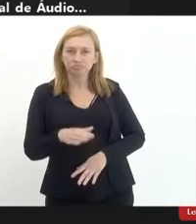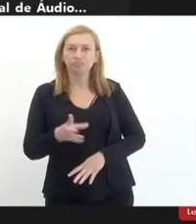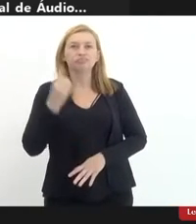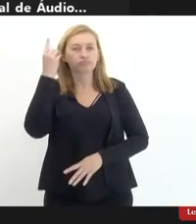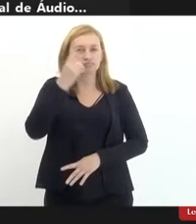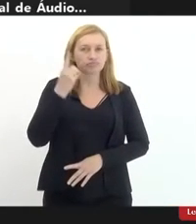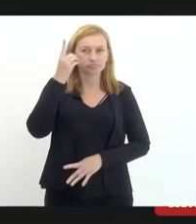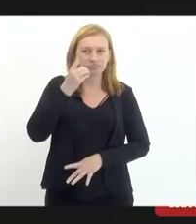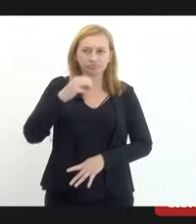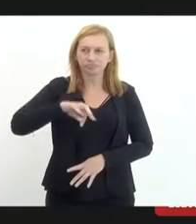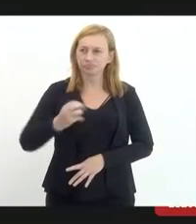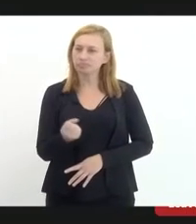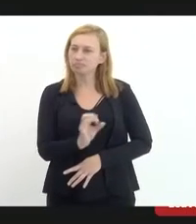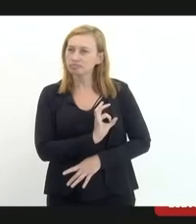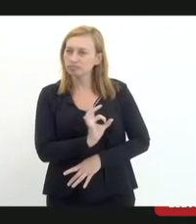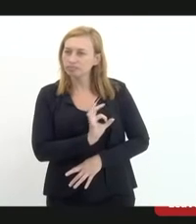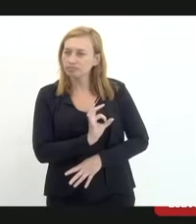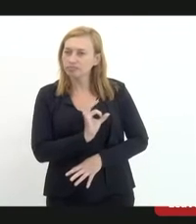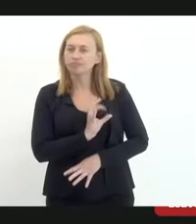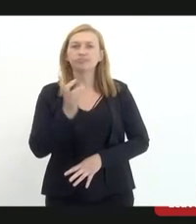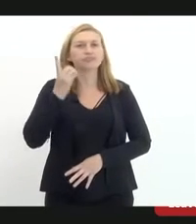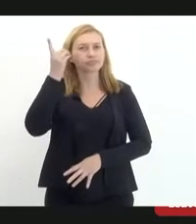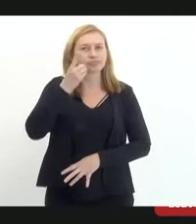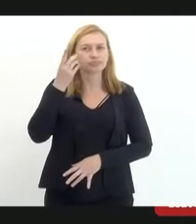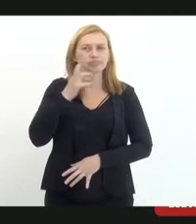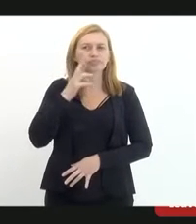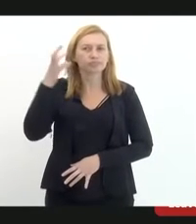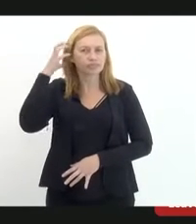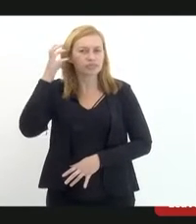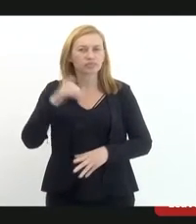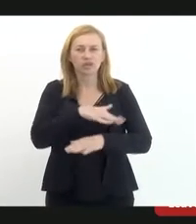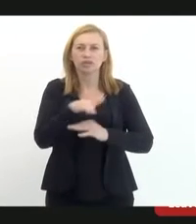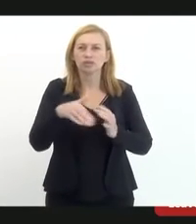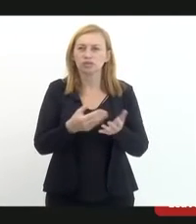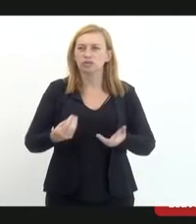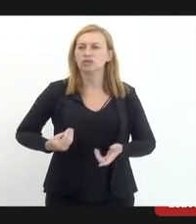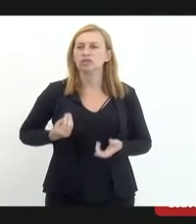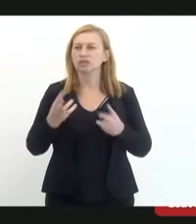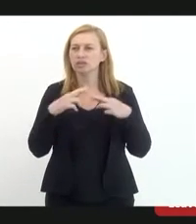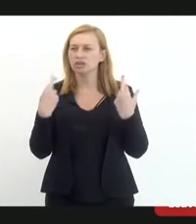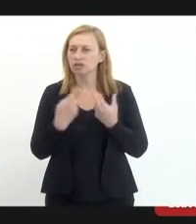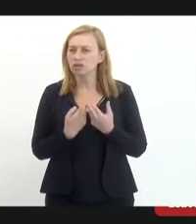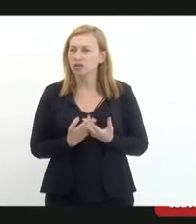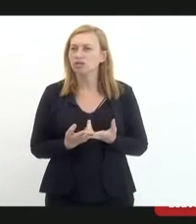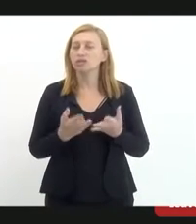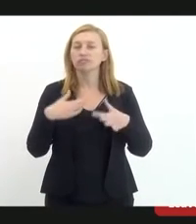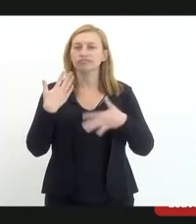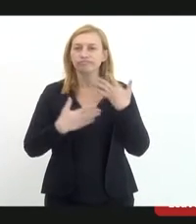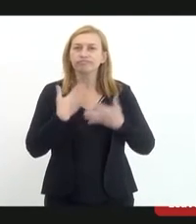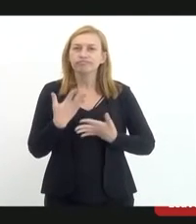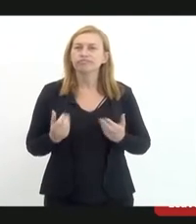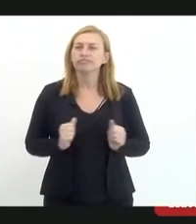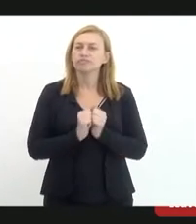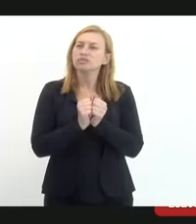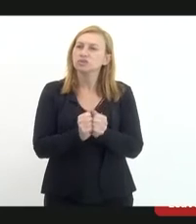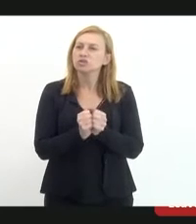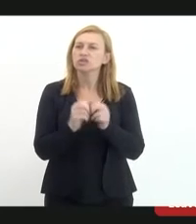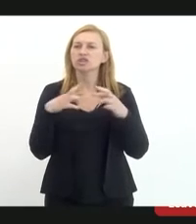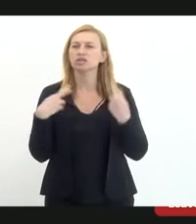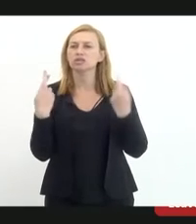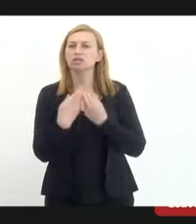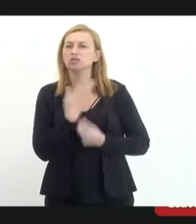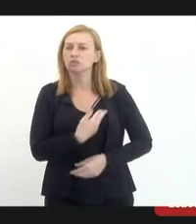deputada Marta Rocha, deputada Rosane Félix, a todos aí presentes, é uma satisfação poder participar dessa